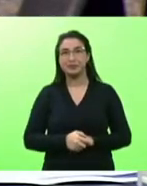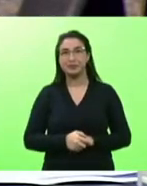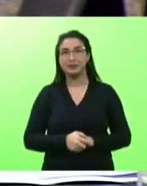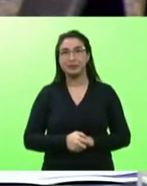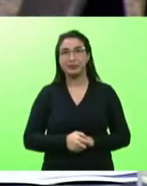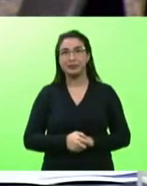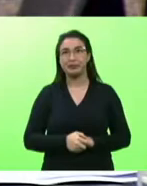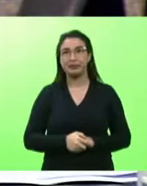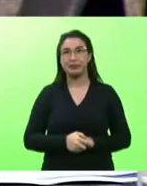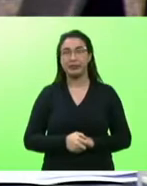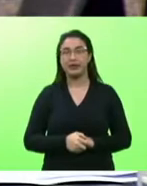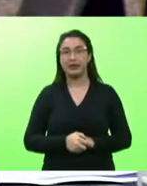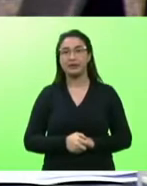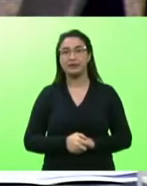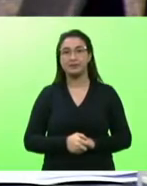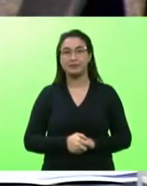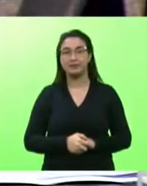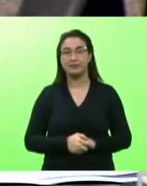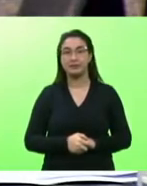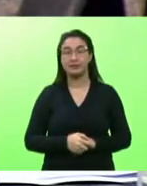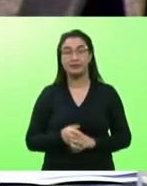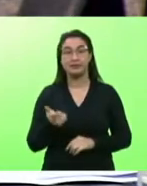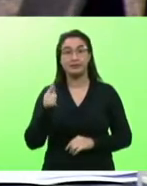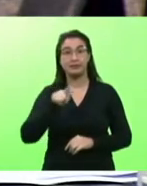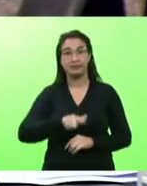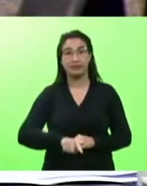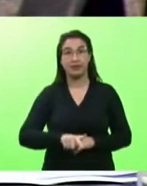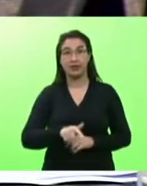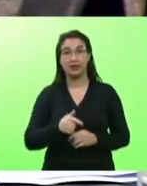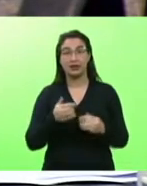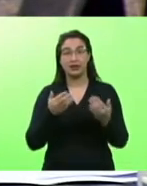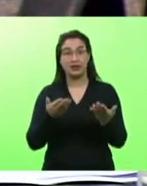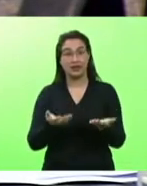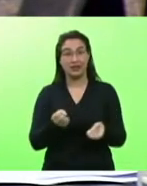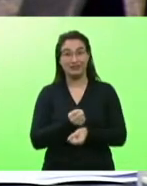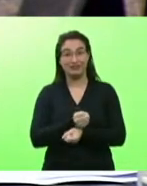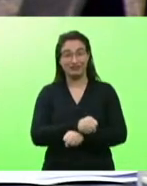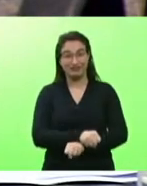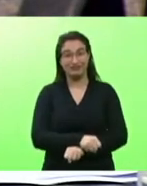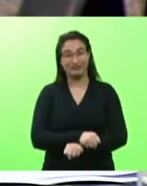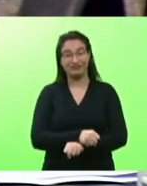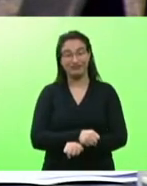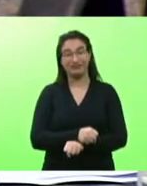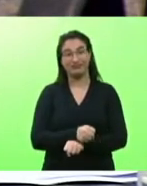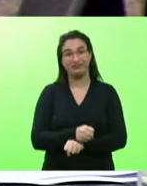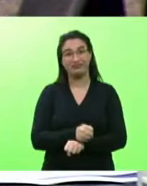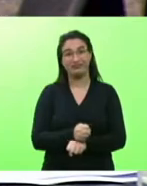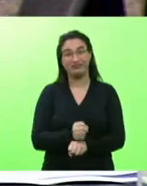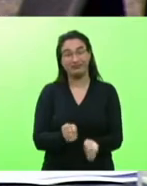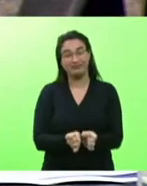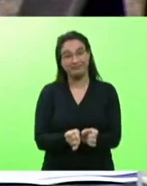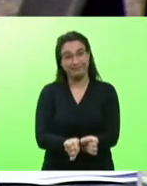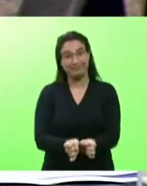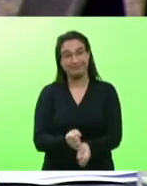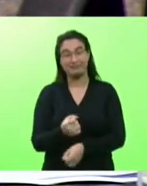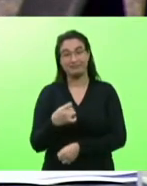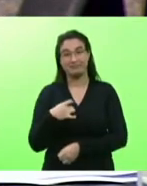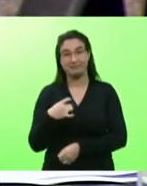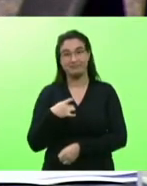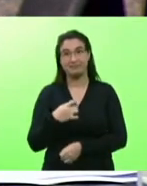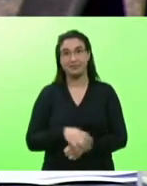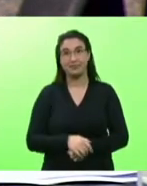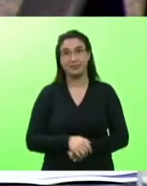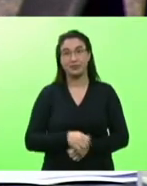digital para a polícia. Ou então, a perspectiva de ser algemado mesmo ali dentro. Ontem eu também falei que se